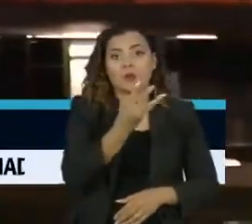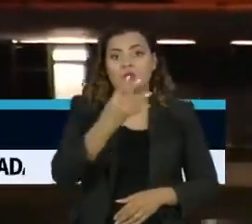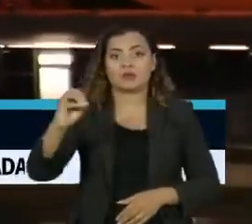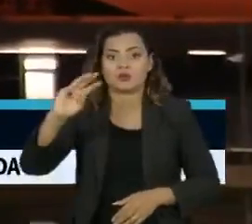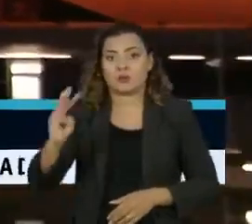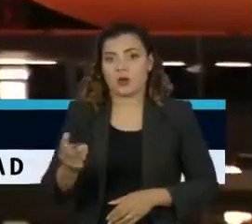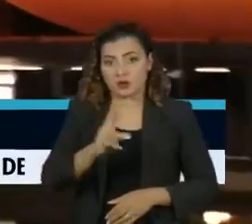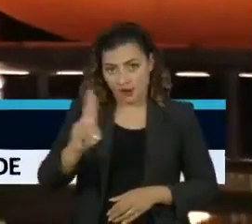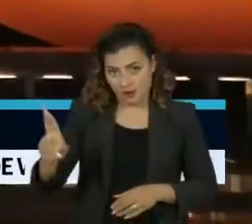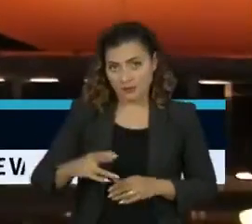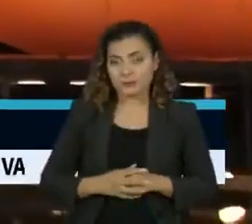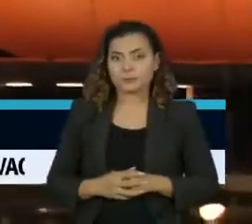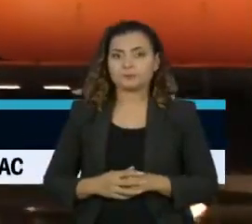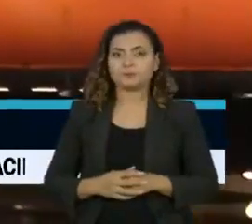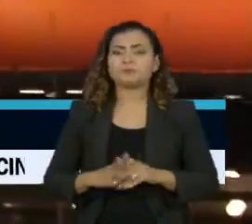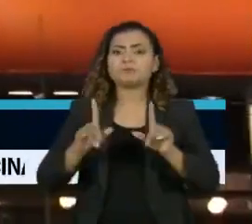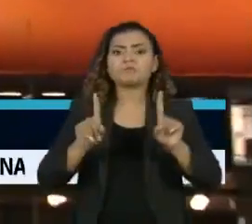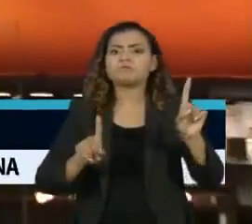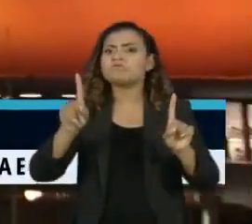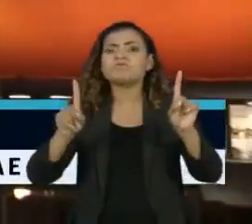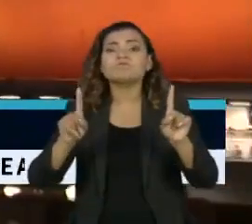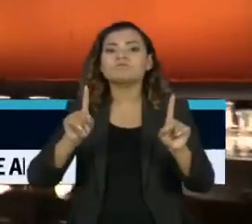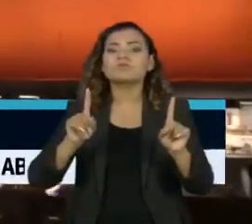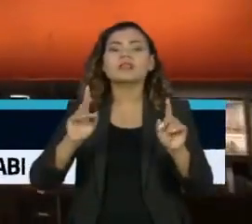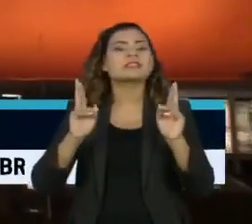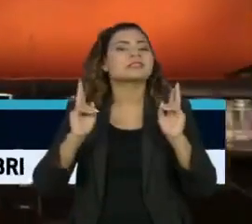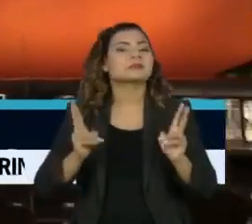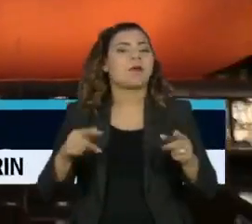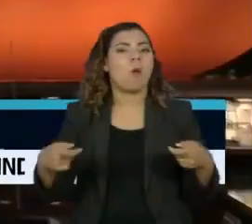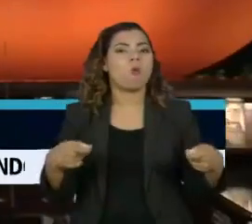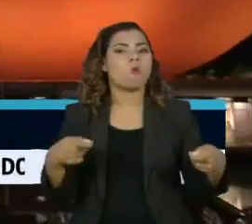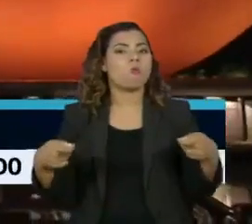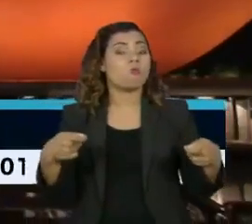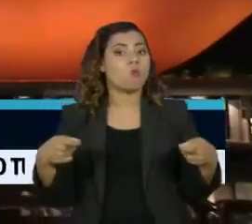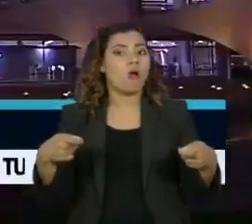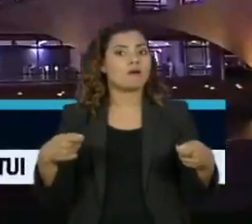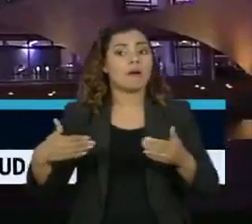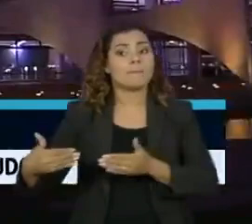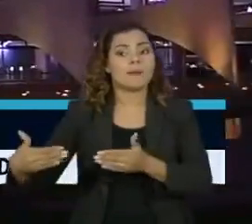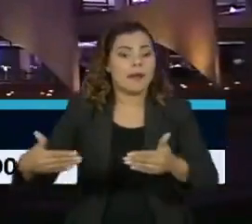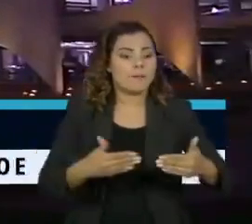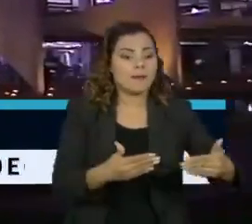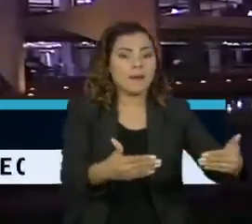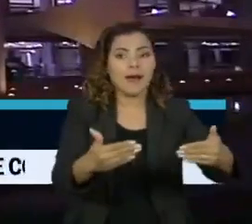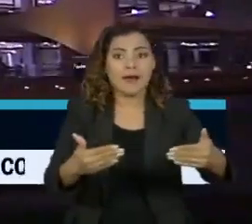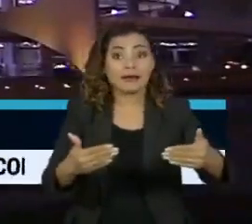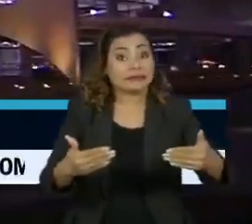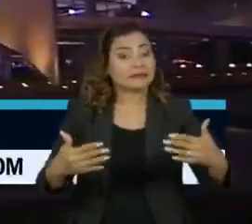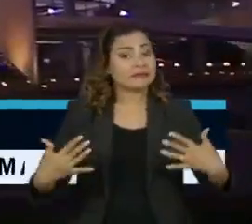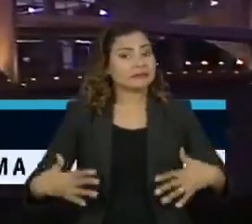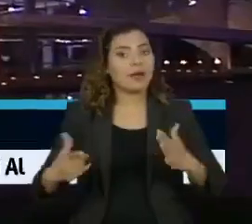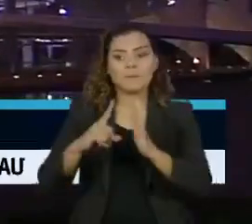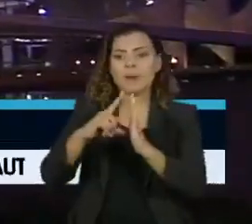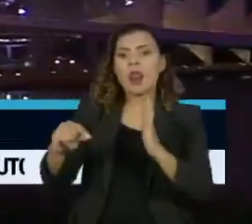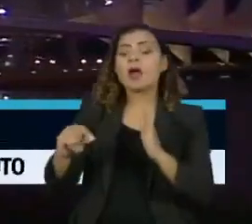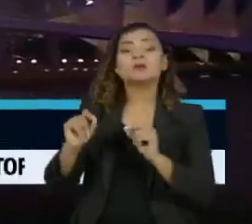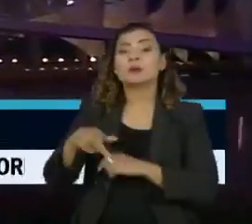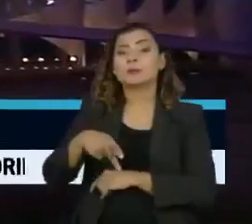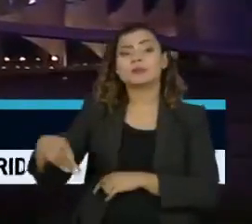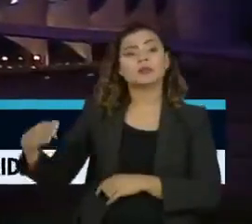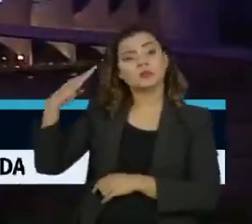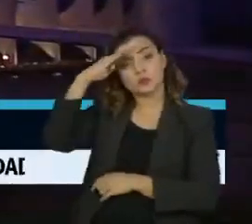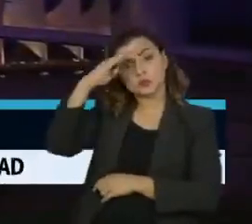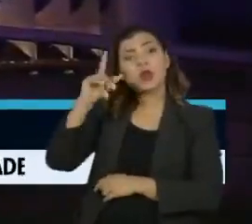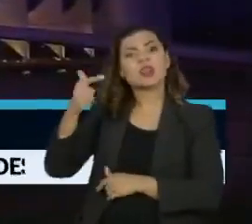milhões de reais. A disputa, como sempre, atravessa a Praça dos Três Poderes. No vizinho Palácio do Planalto, o presidente Jair